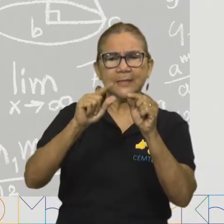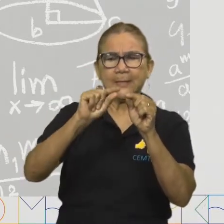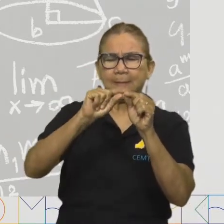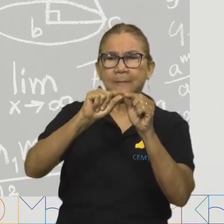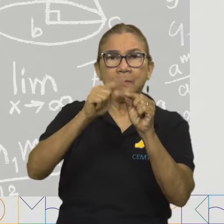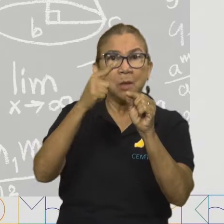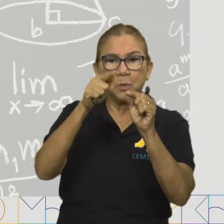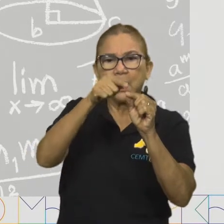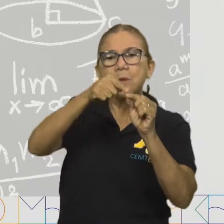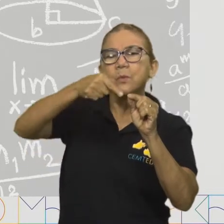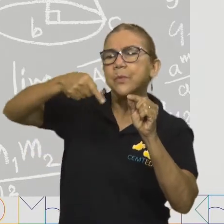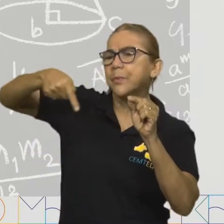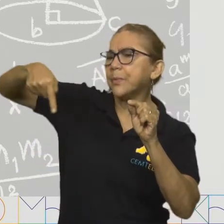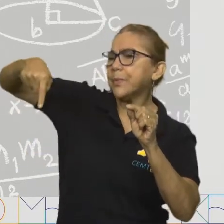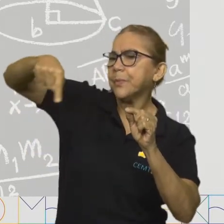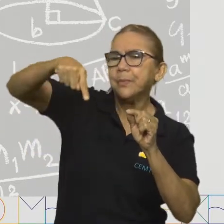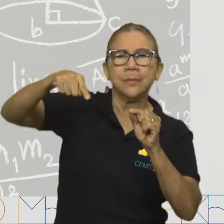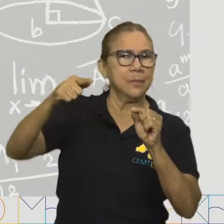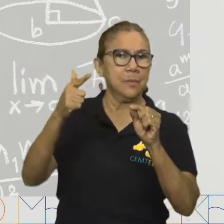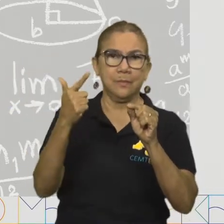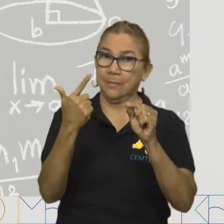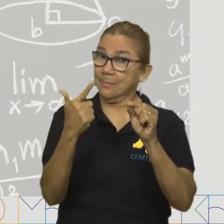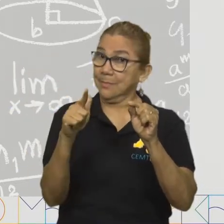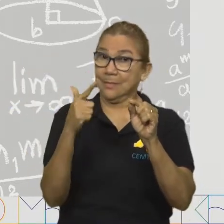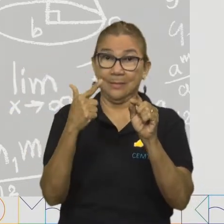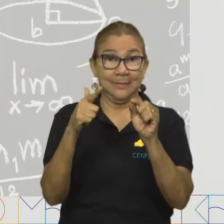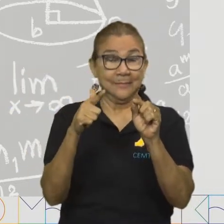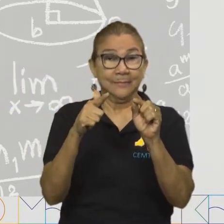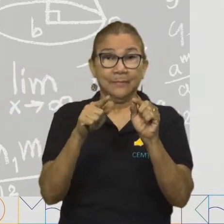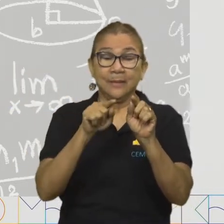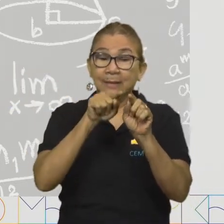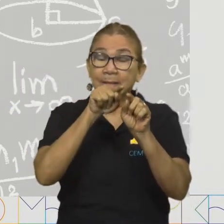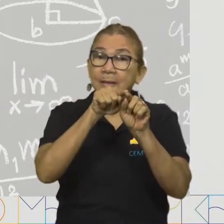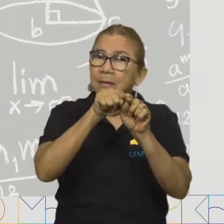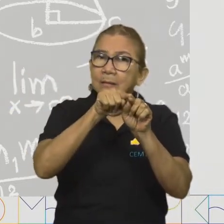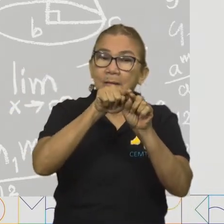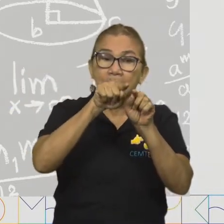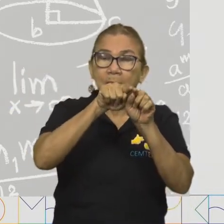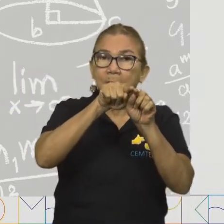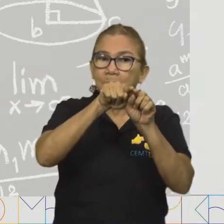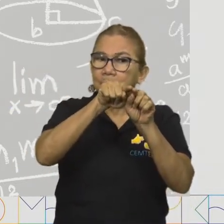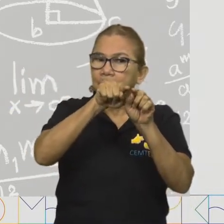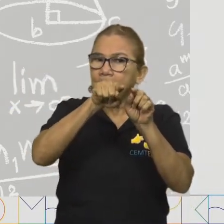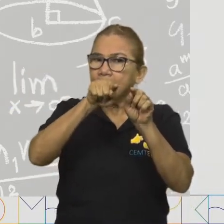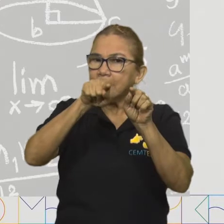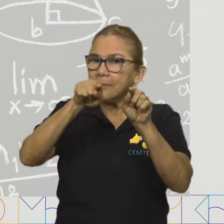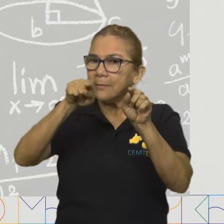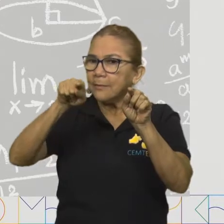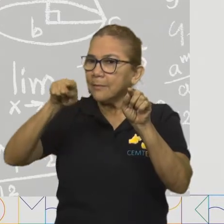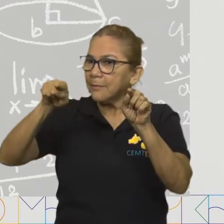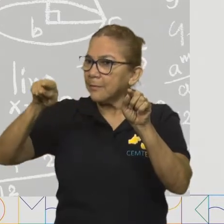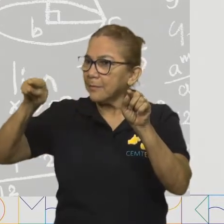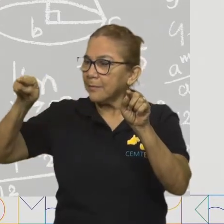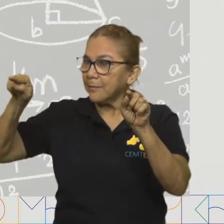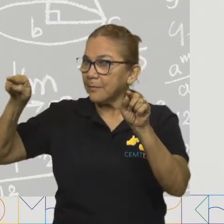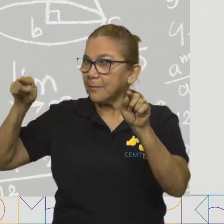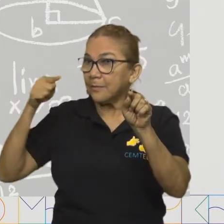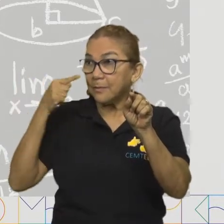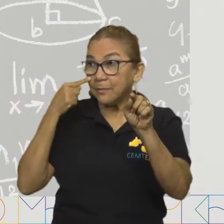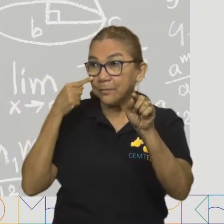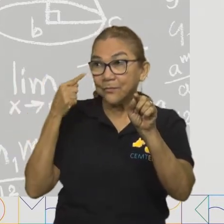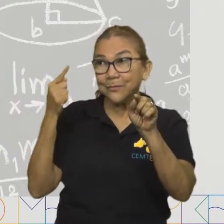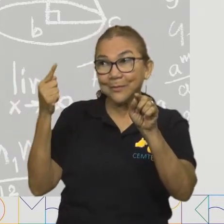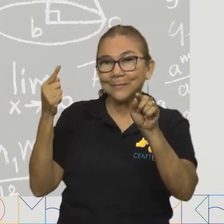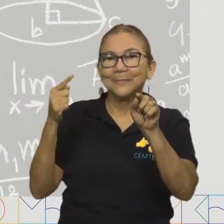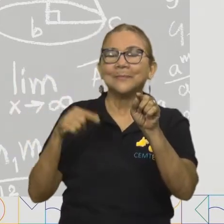curva, como nós podemos ver aí no exemplo na tela, tá bom? Temos aqui esta linha reta, que nós vamos chamar de A.